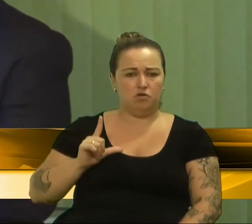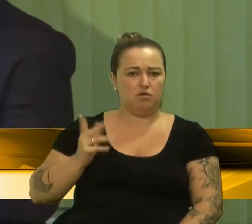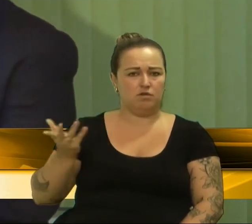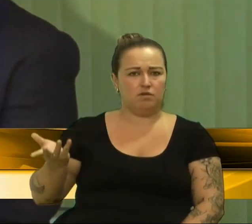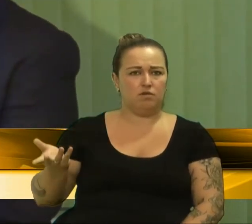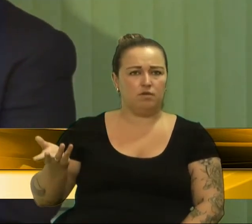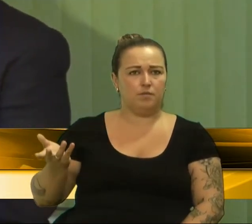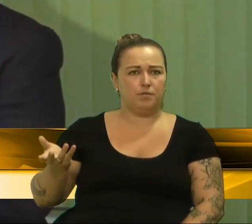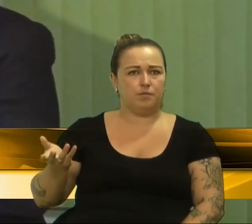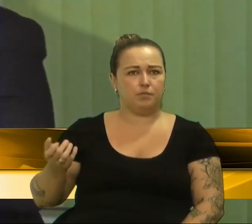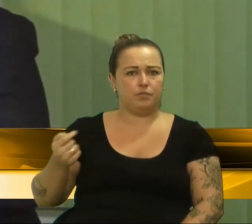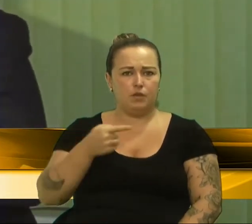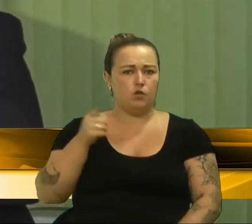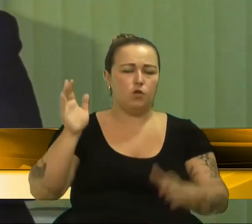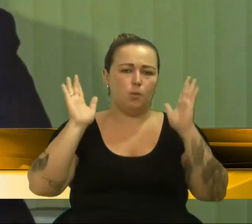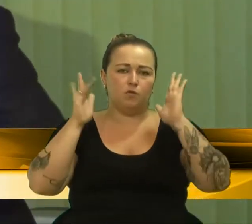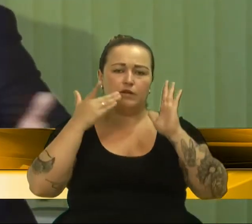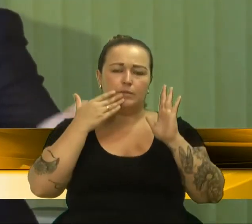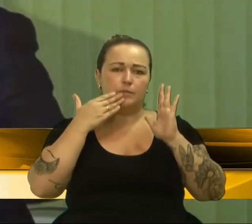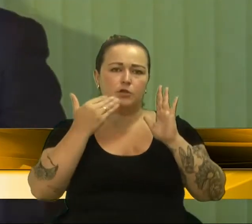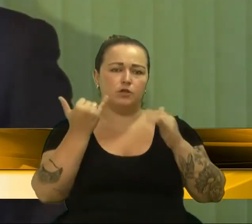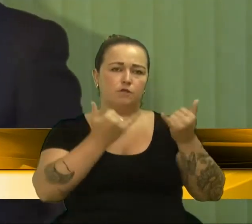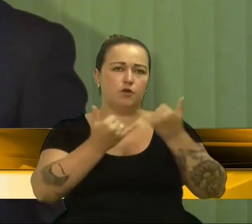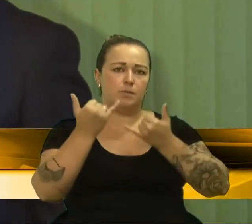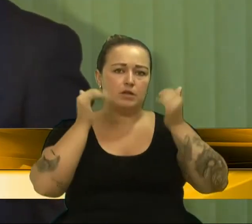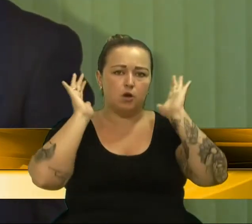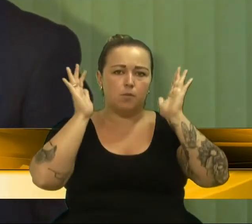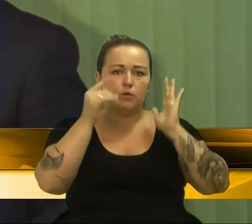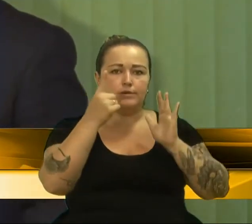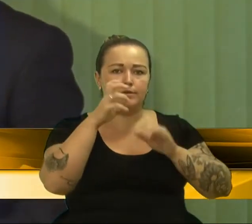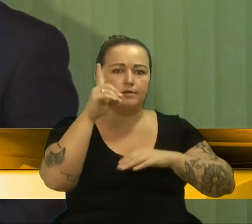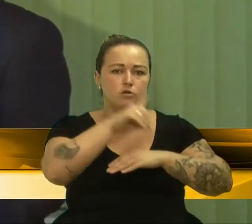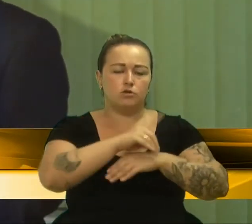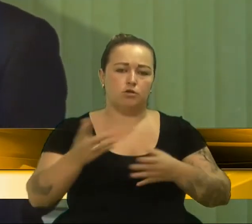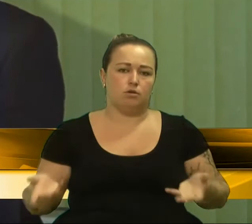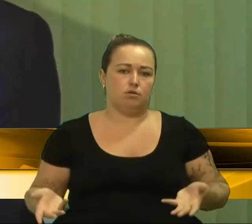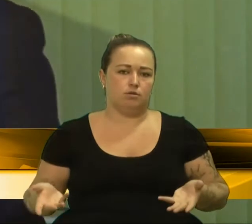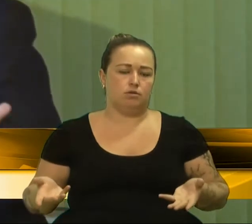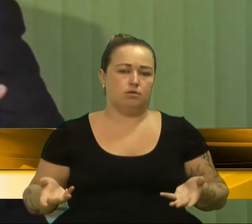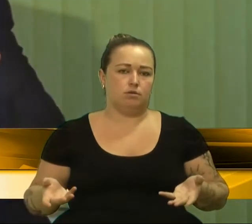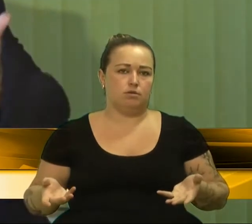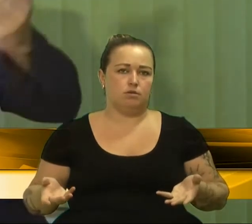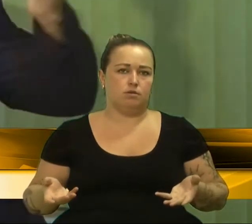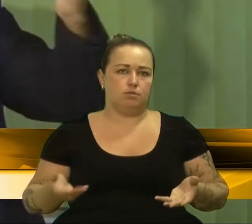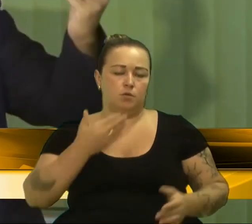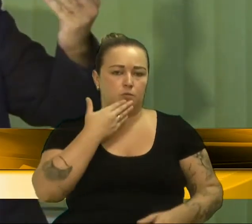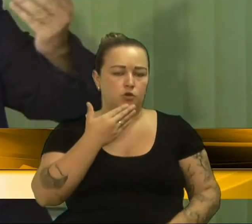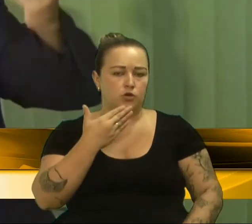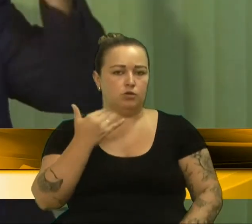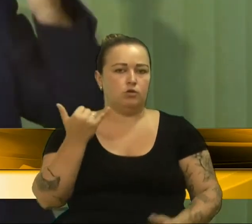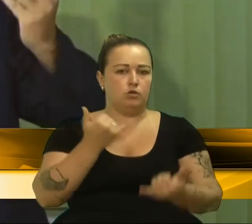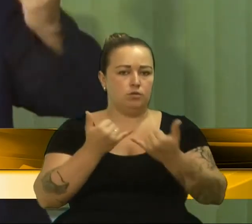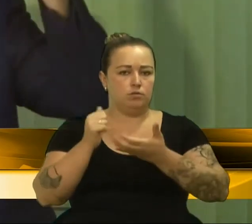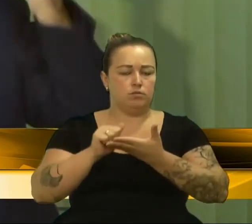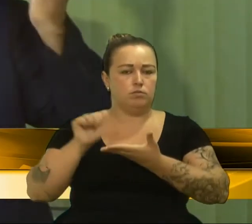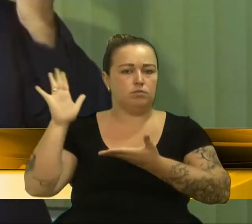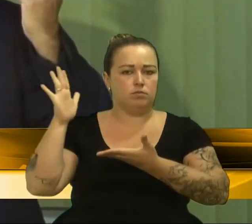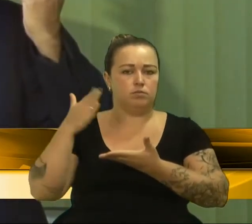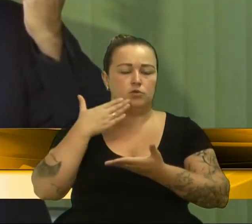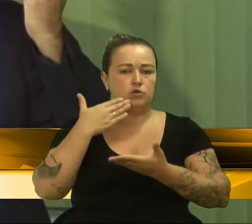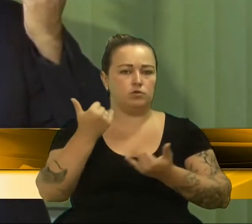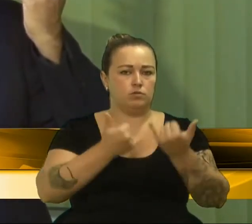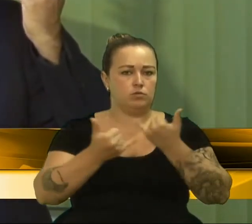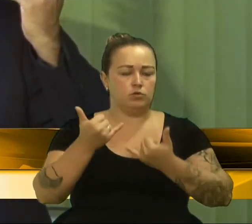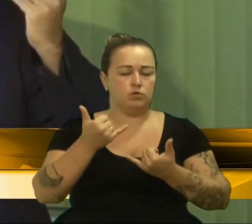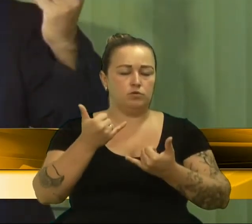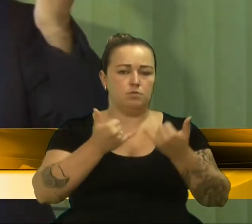burro a ponto de fazer um pedido de informações sobre 15 dias. Eu fiz um pedido de informações sobre